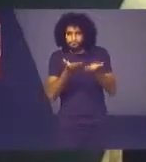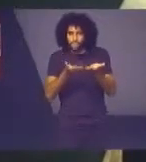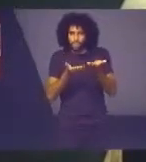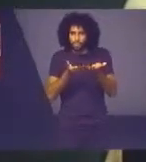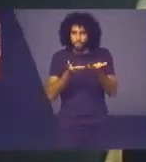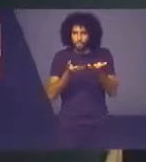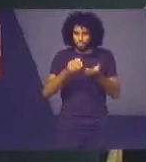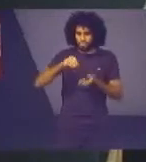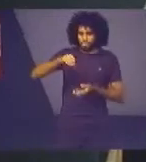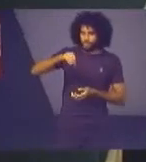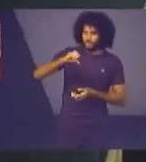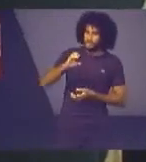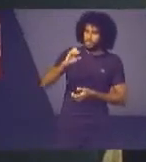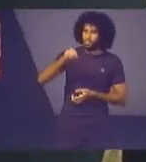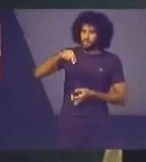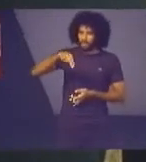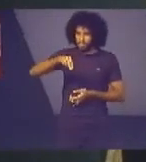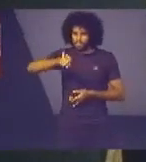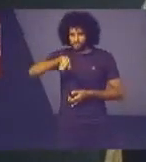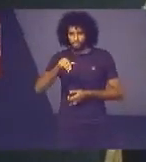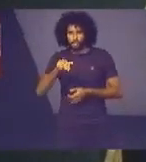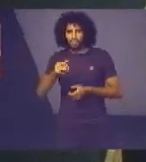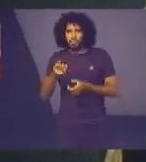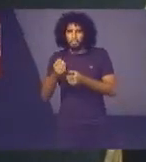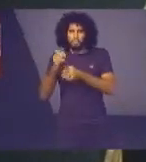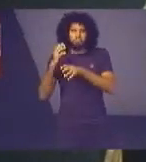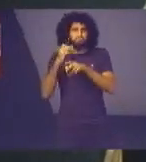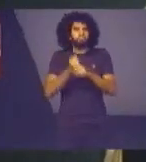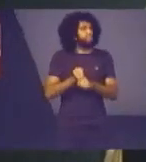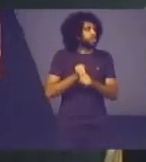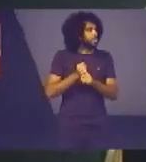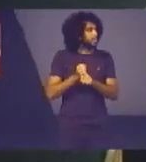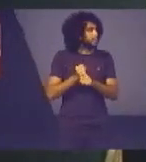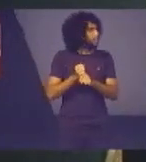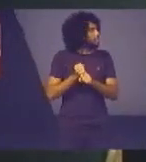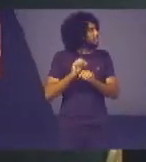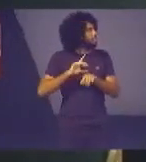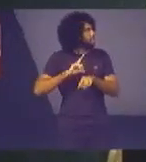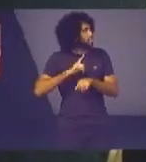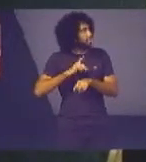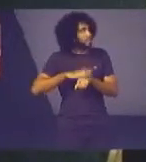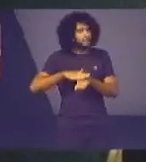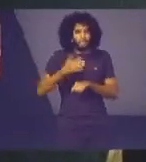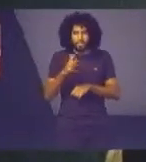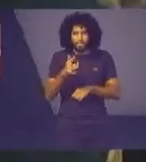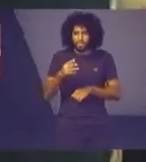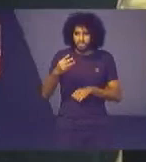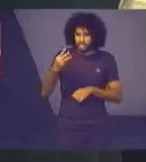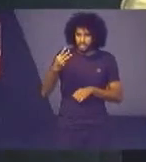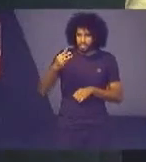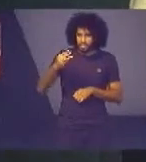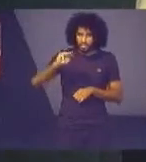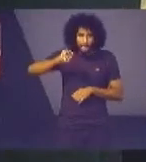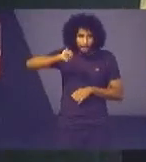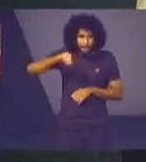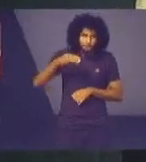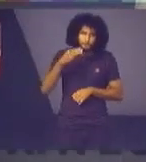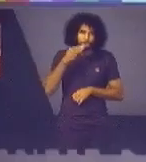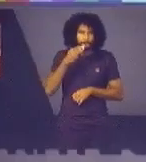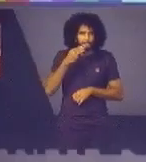pelo cálculo para os cofres 3 milhões 202 151 mil